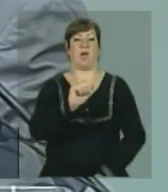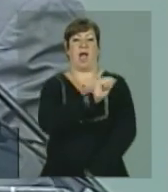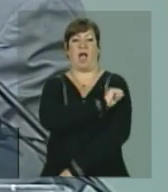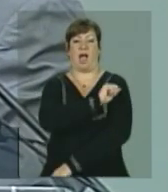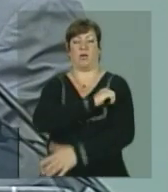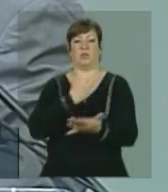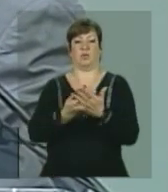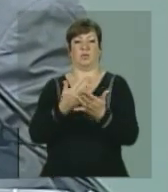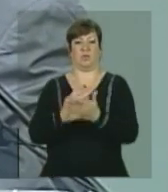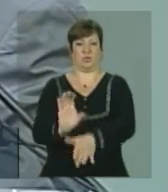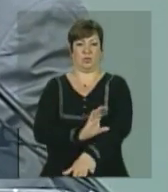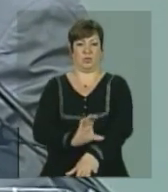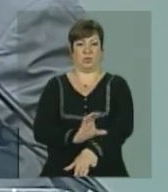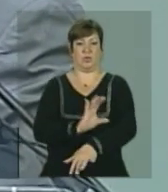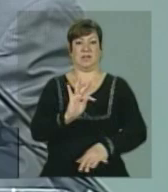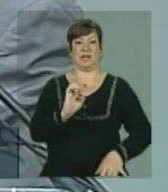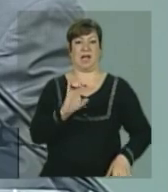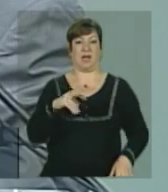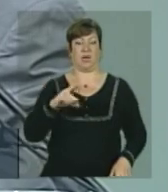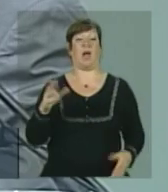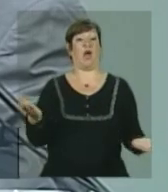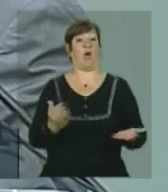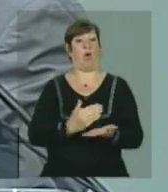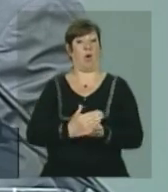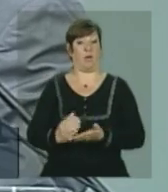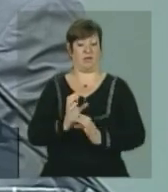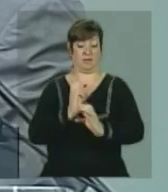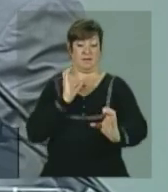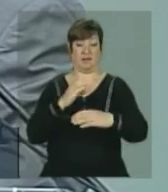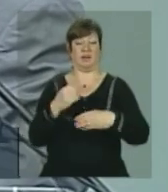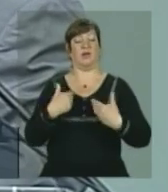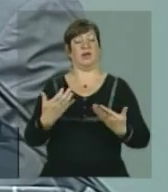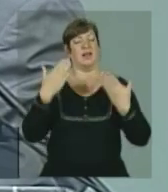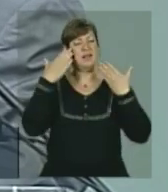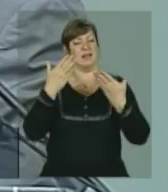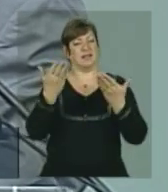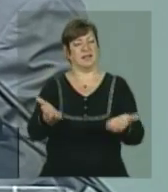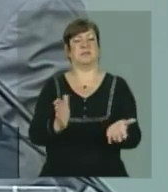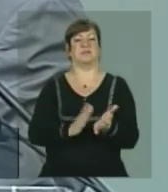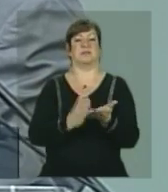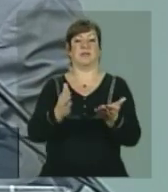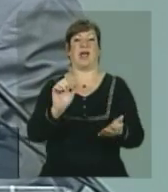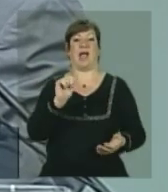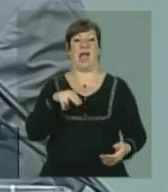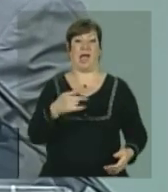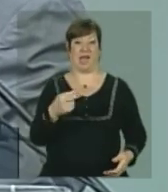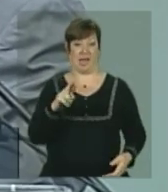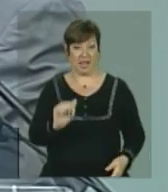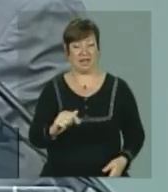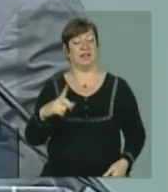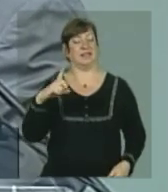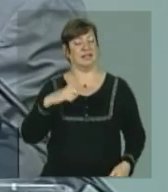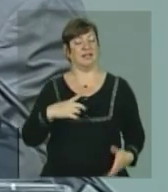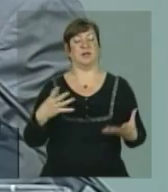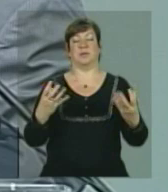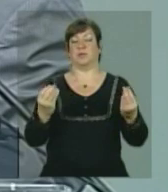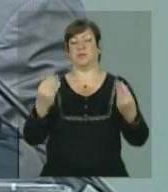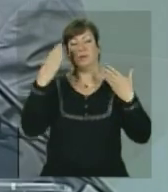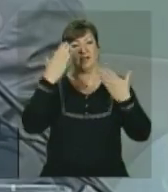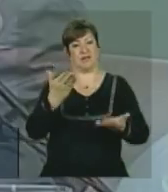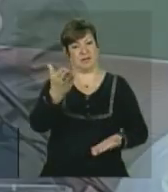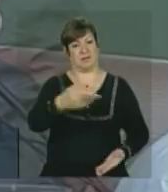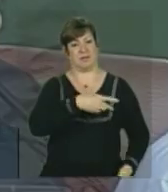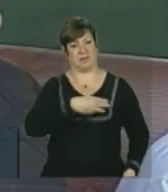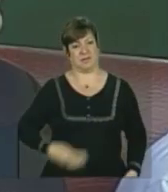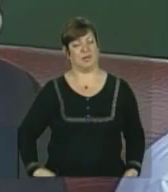fazendo cursos técnicos. Agora vai começar a engenharia. Quer quero te agradecer, parabenizar. Angra dos Reis tem uma grande dívida com você,